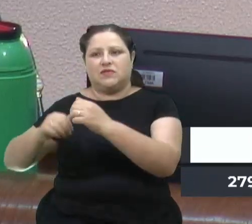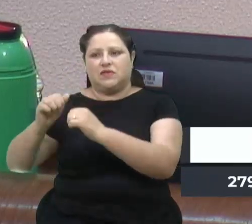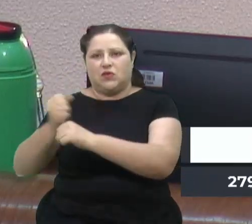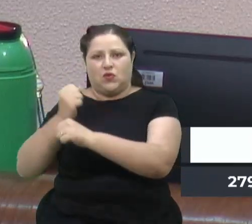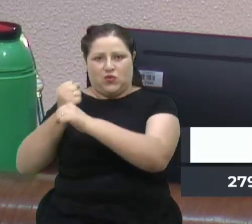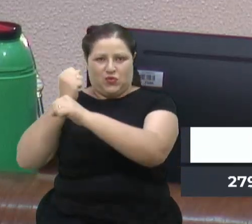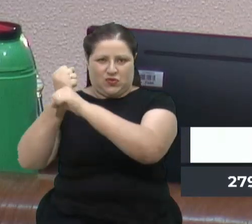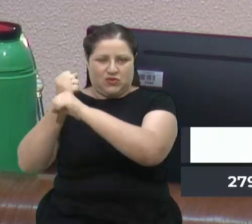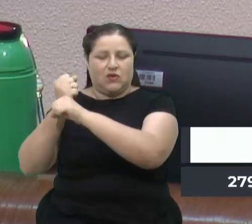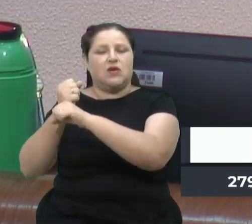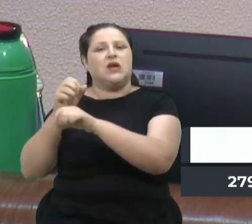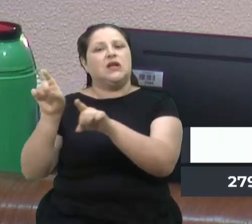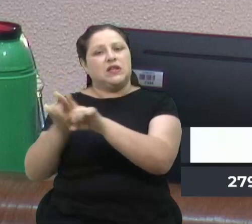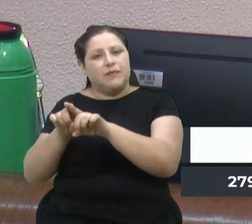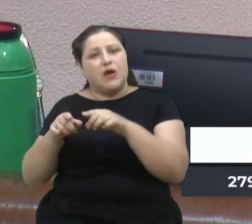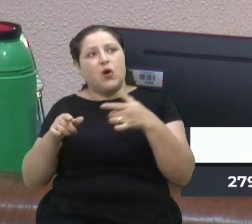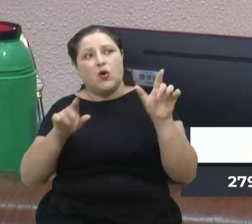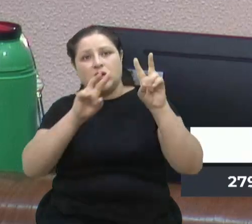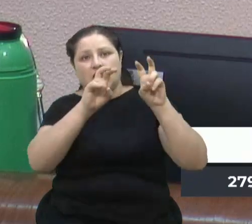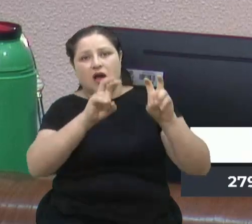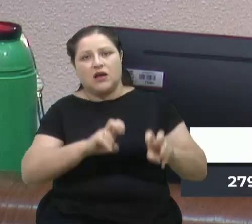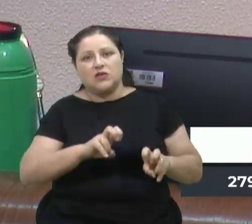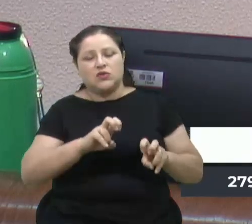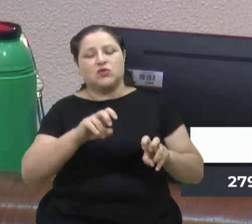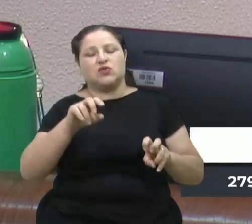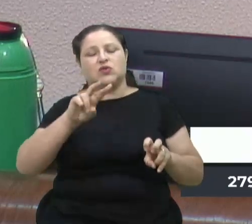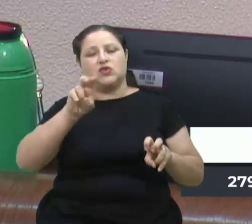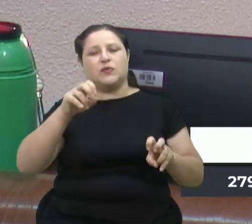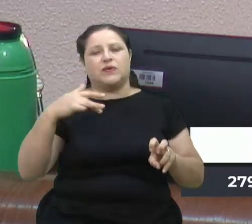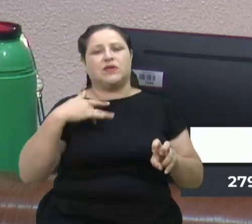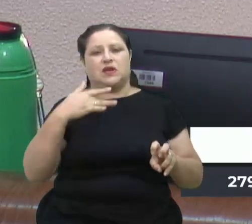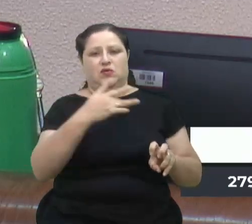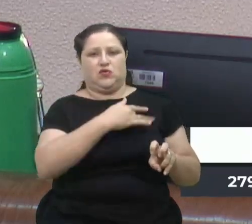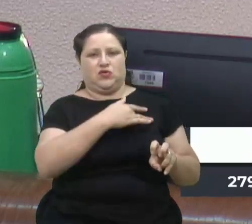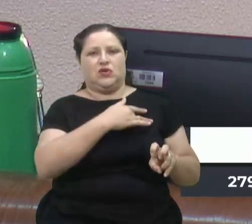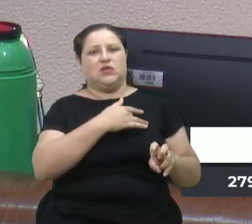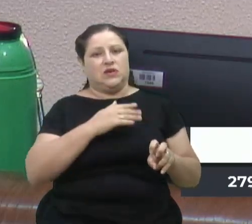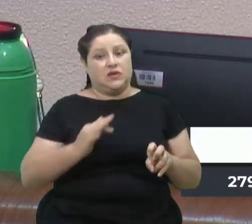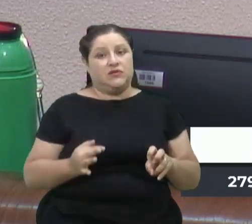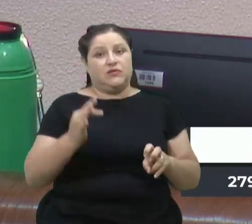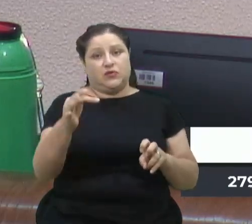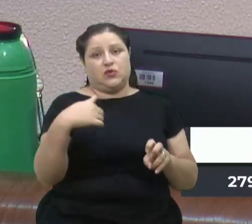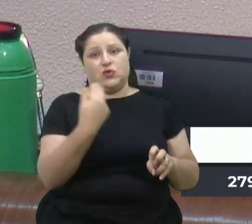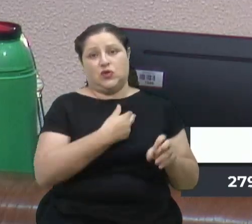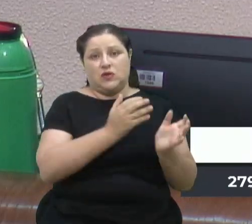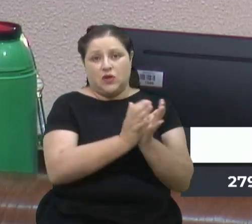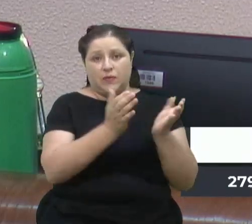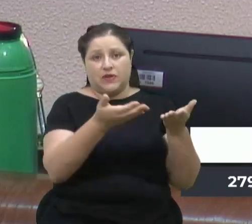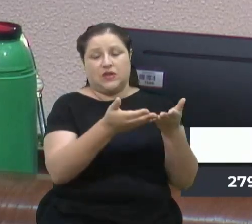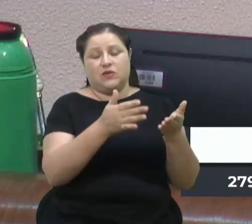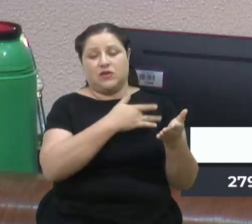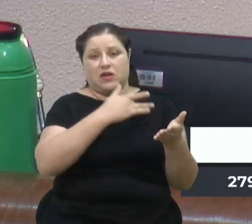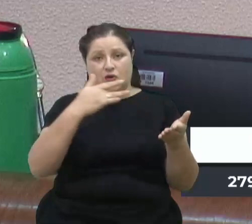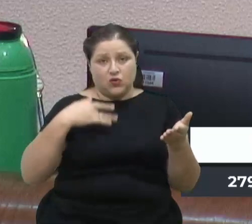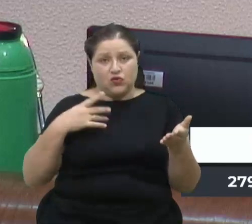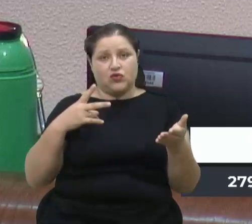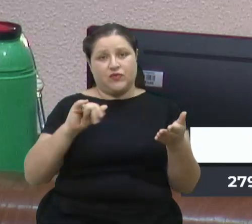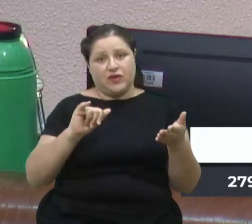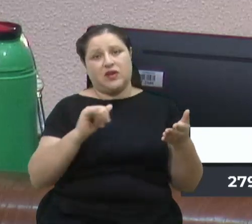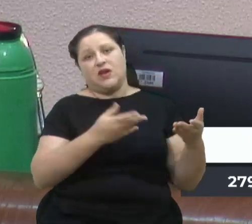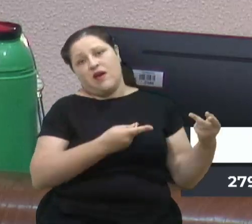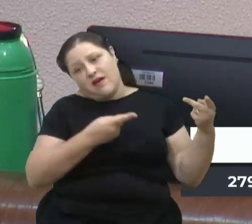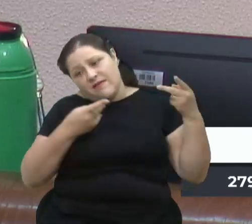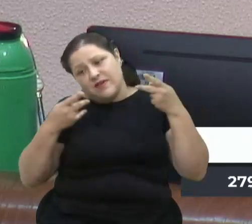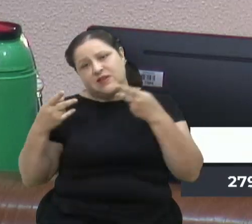assuntos pertinentes à saúde. Então, dentro de poucos dias, nós, Comissão de Saúde, estaremos fazendo uma visita,